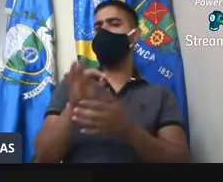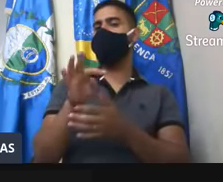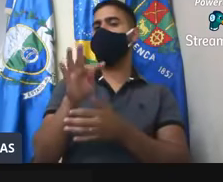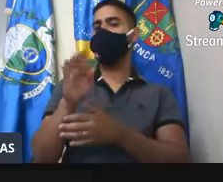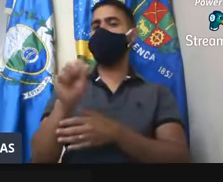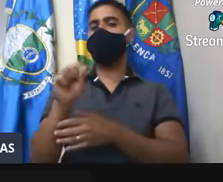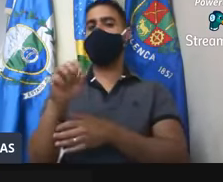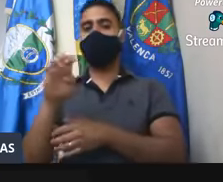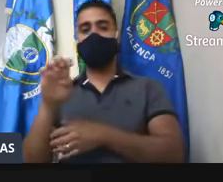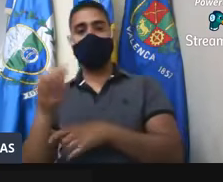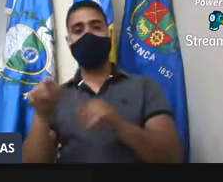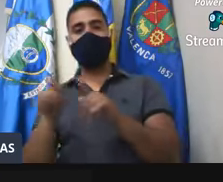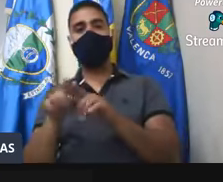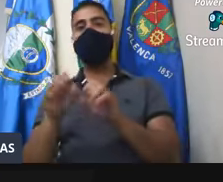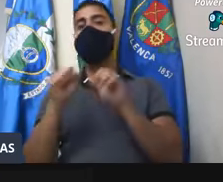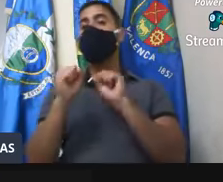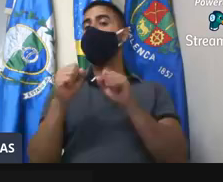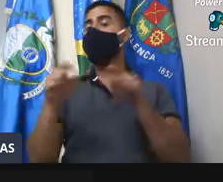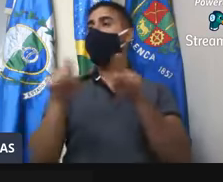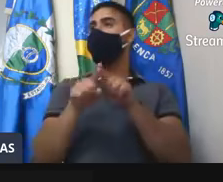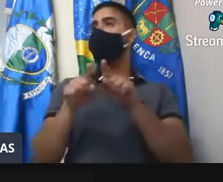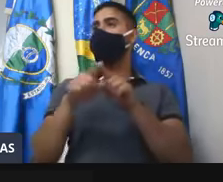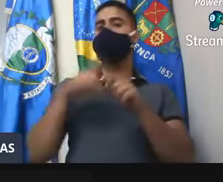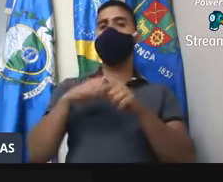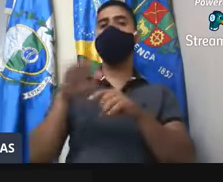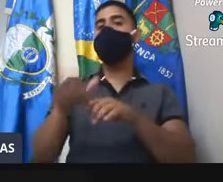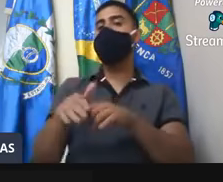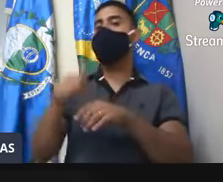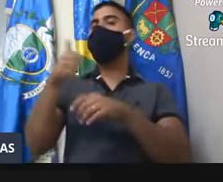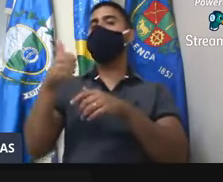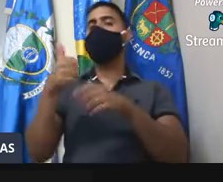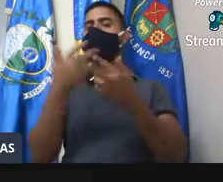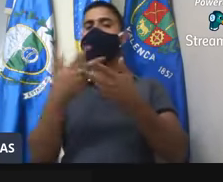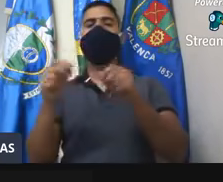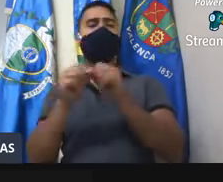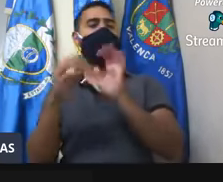para que a gente possa concorrer mais uma vez com o prêmio de melhores práticas.